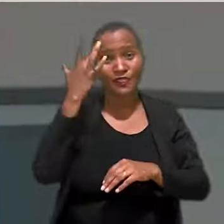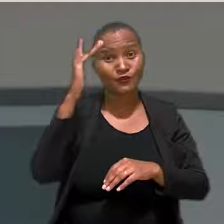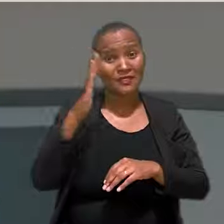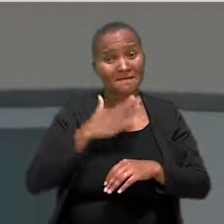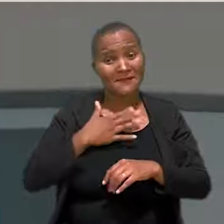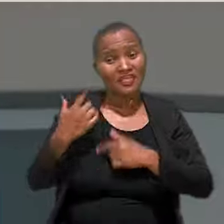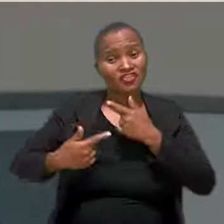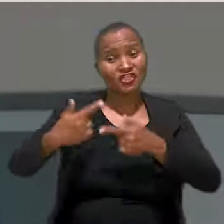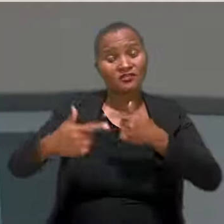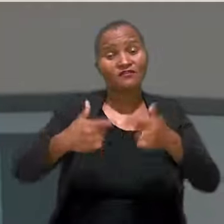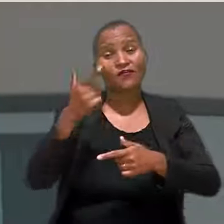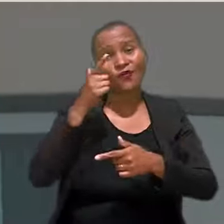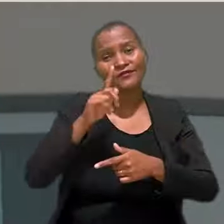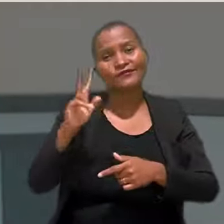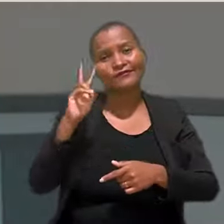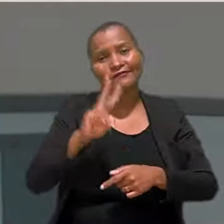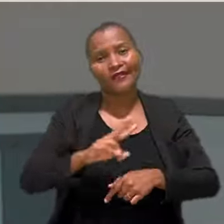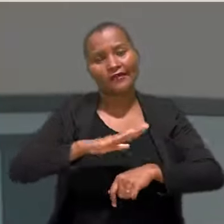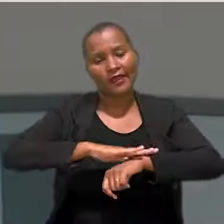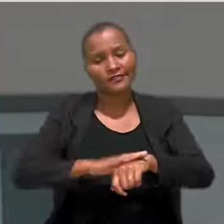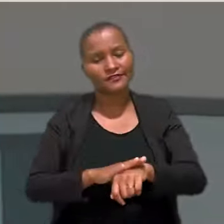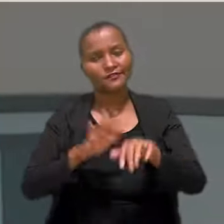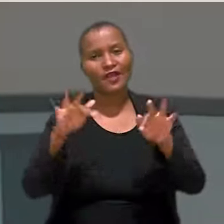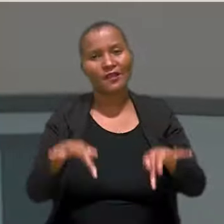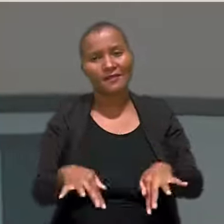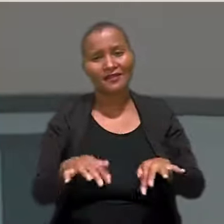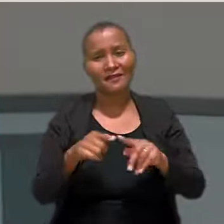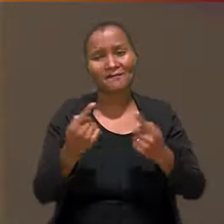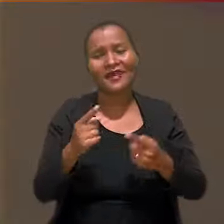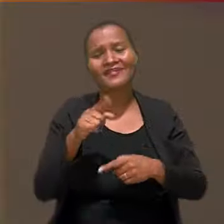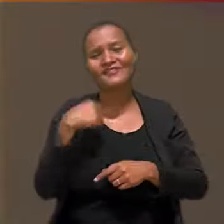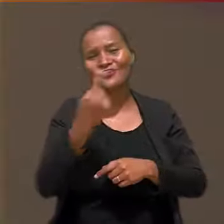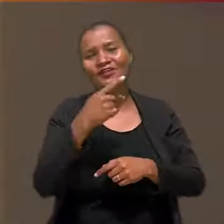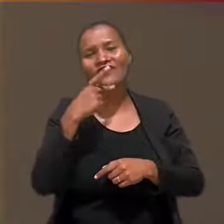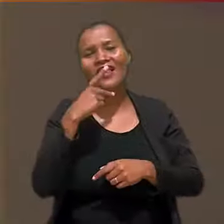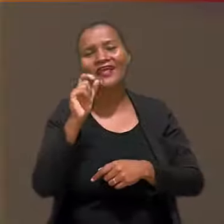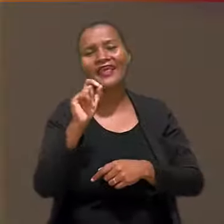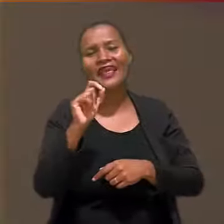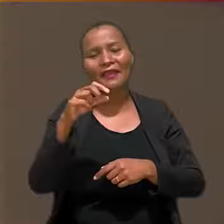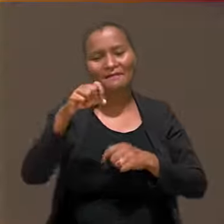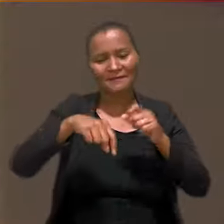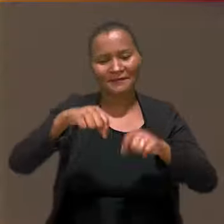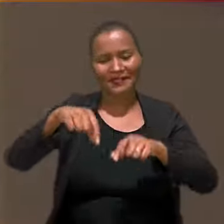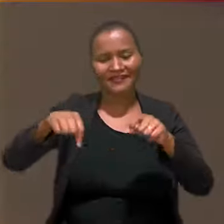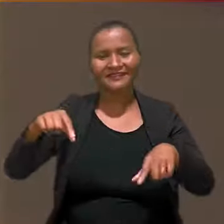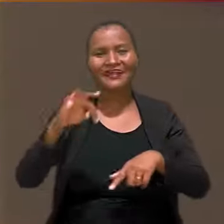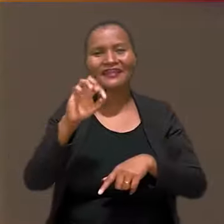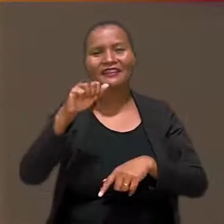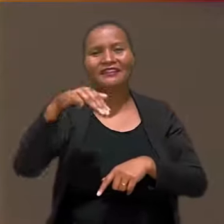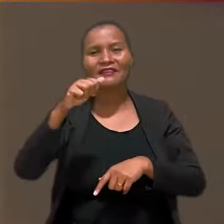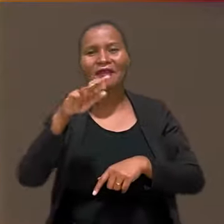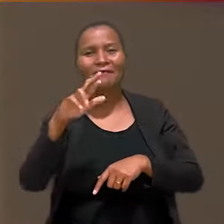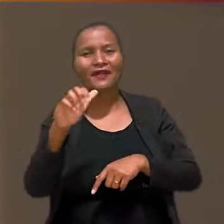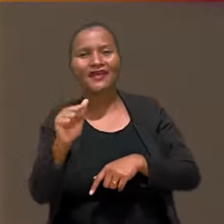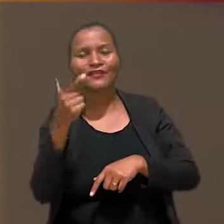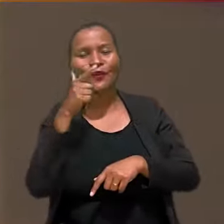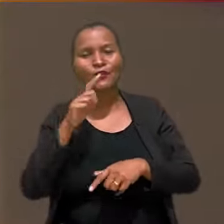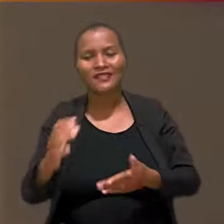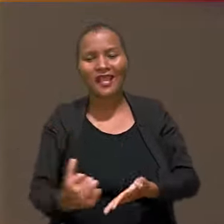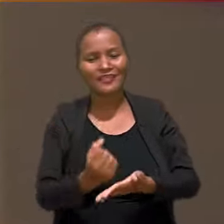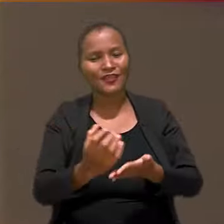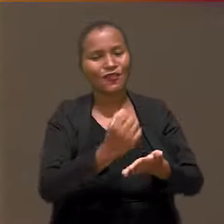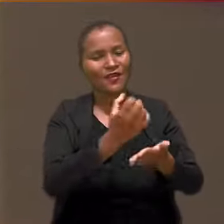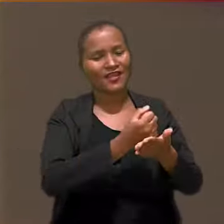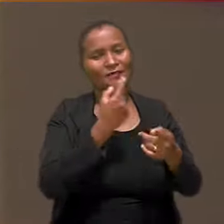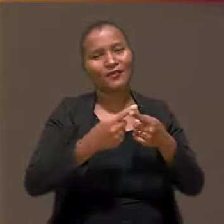se eu vou conseguir ver o racismo acabar nesse país, mas a gente diz que quem planta tâmaras não